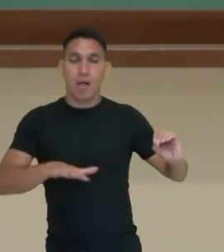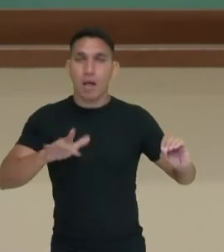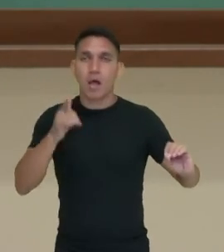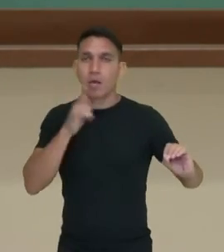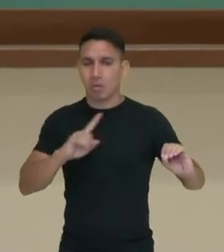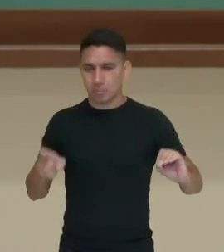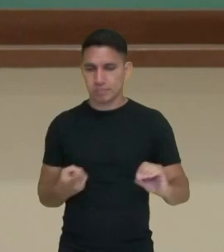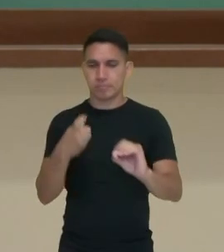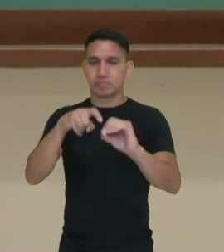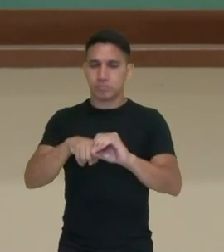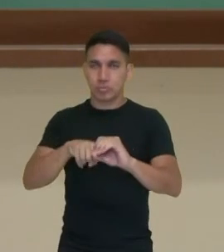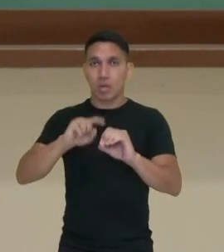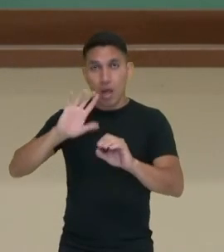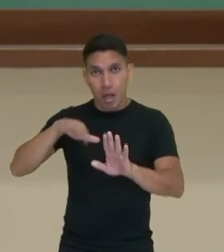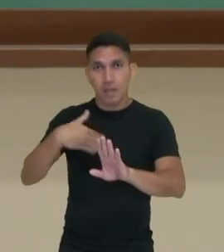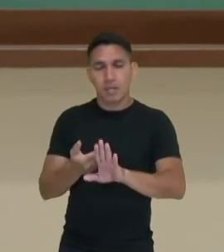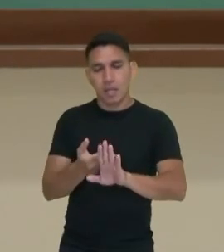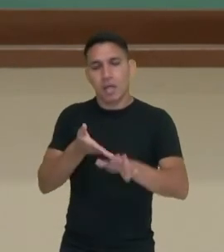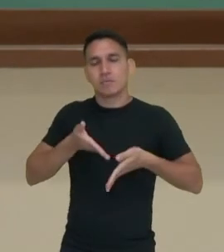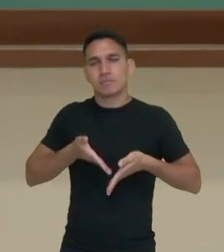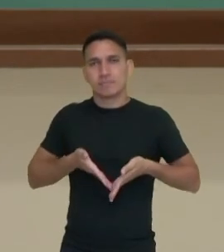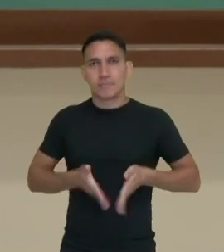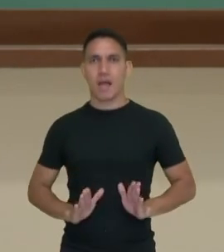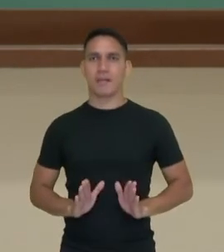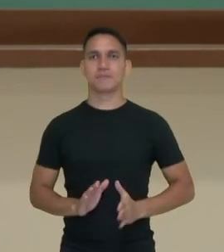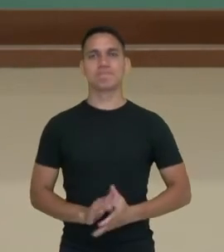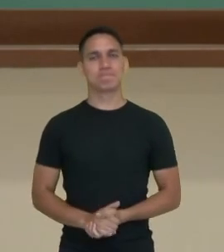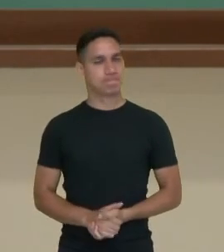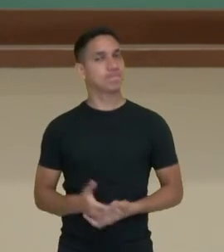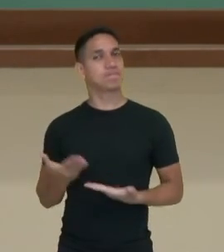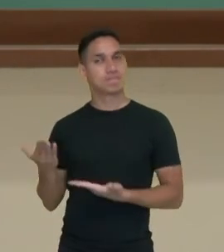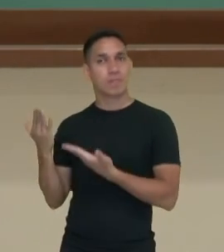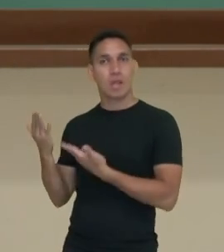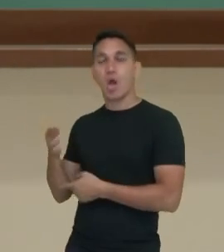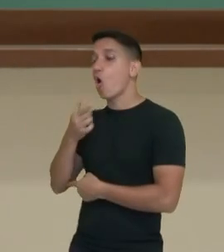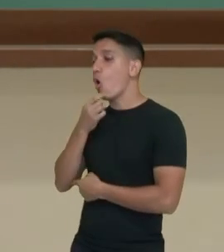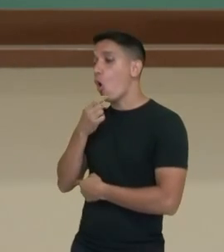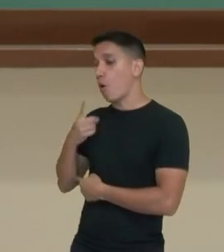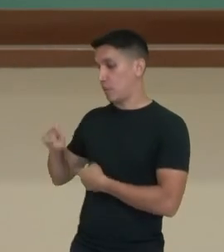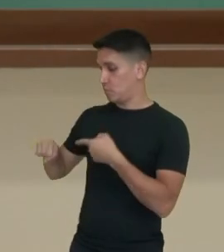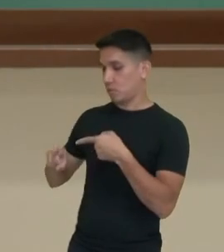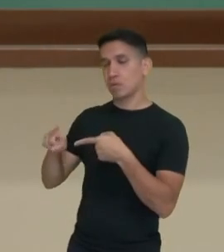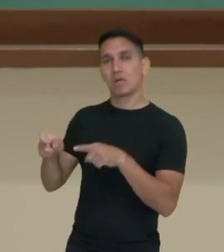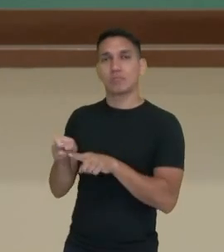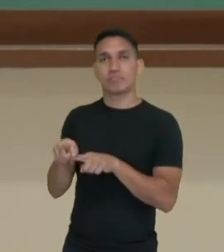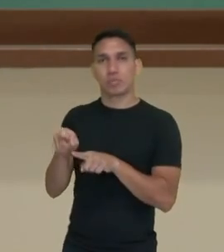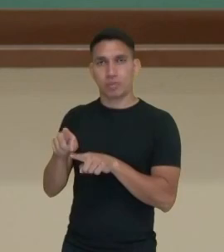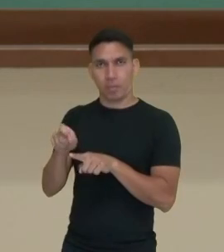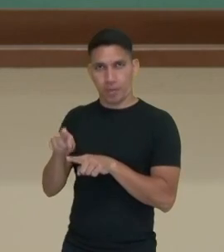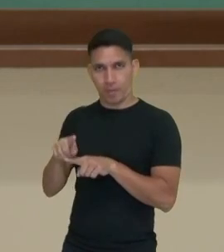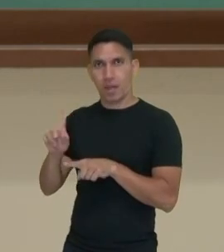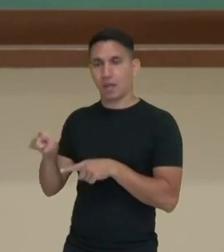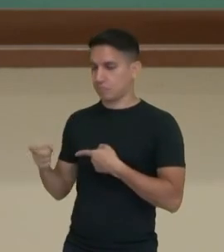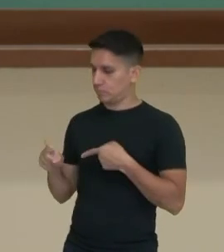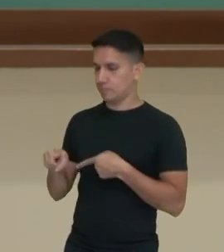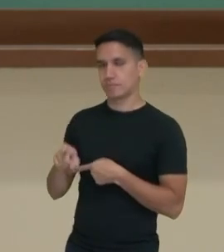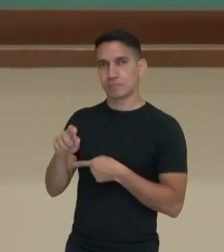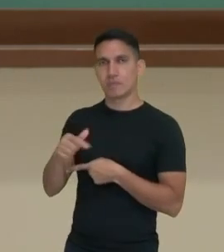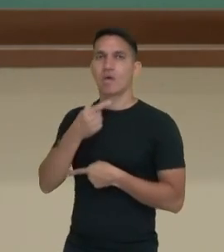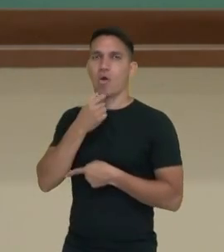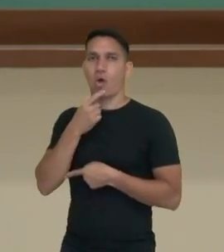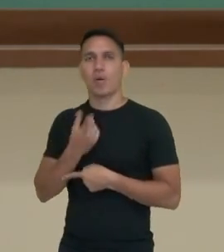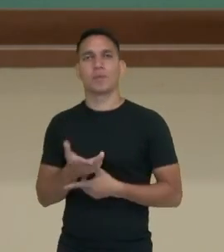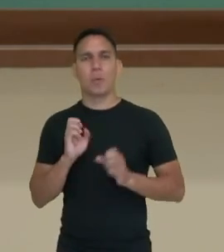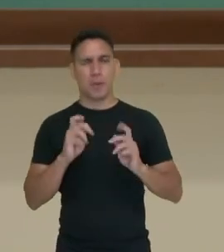pra frente, ele expulsá-lo, né? Através do parto. No caso dos homens, a produção do espermatozoide, que é o gameta masculino.